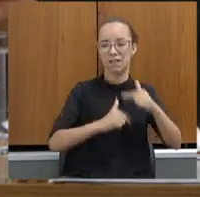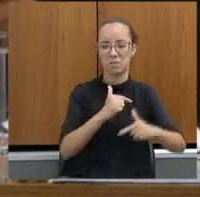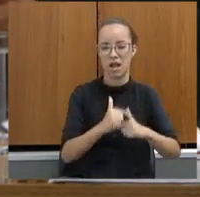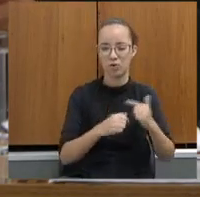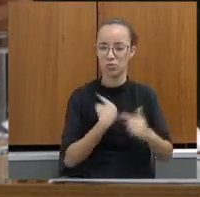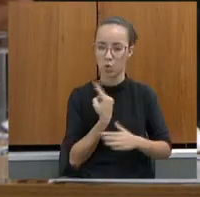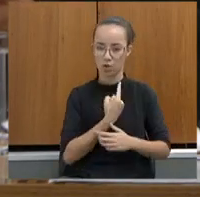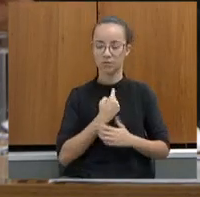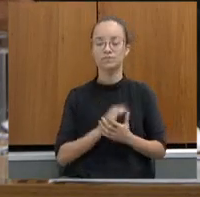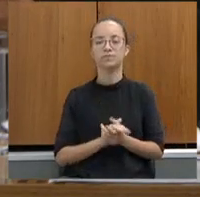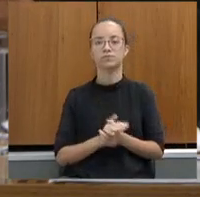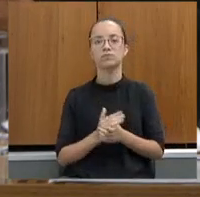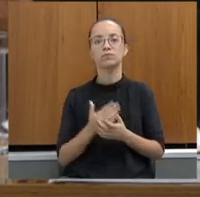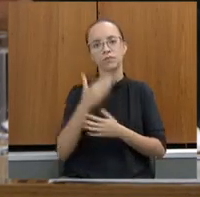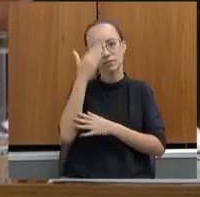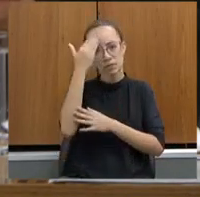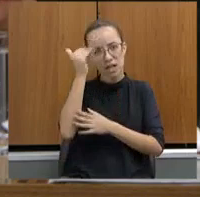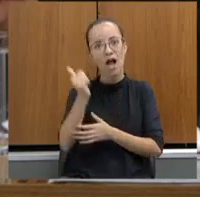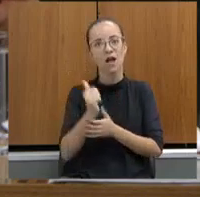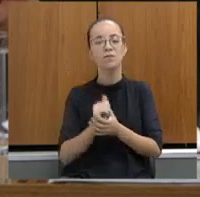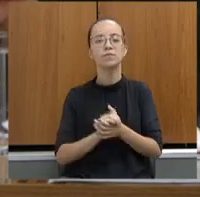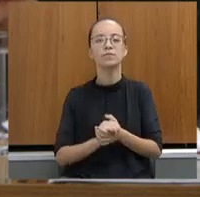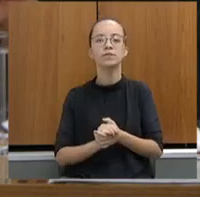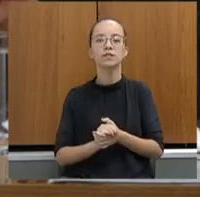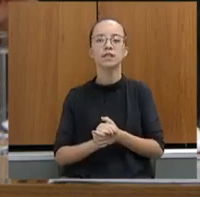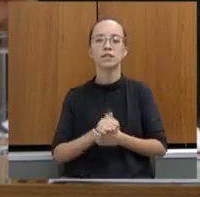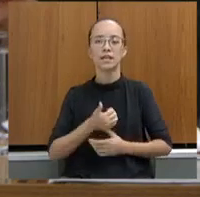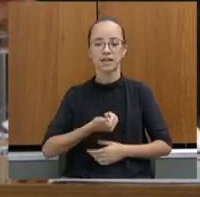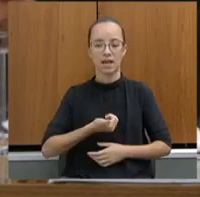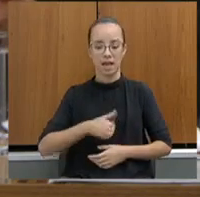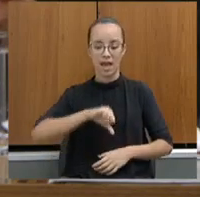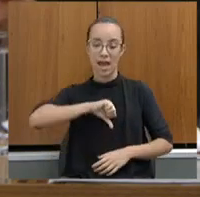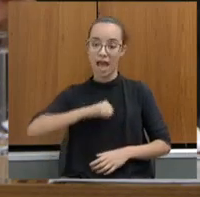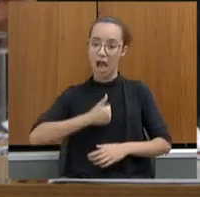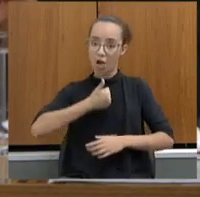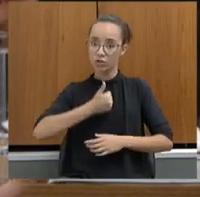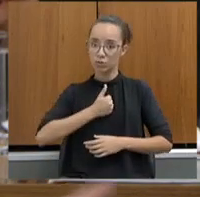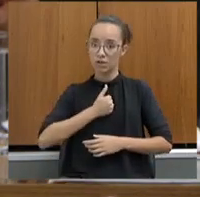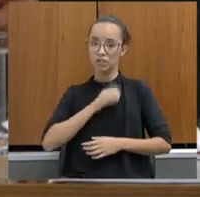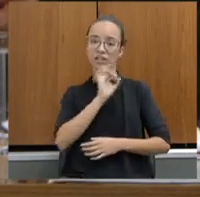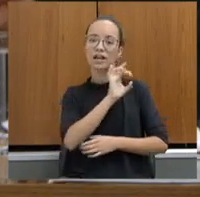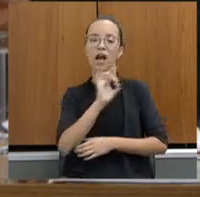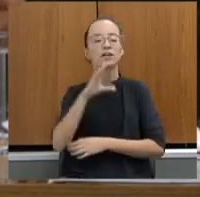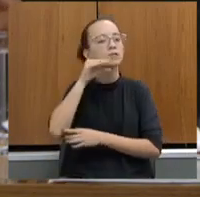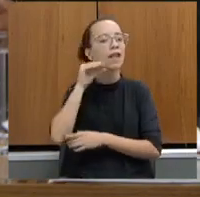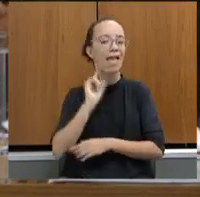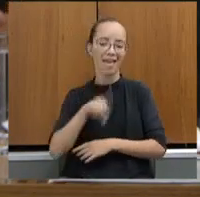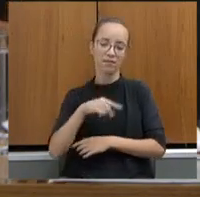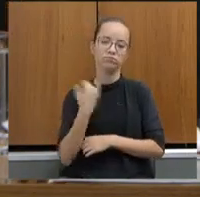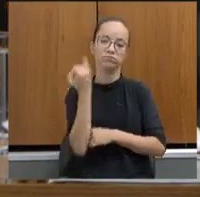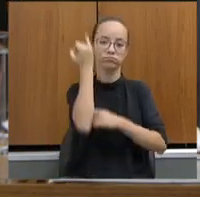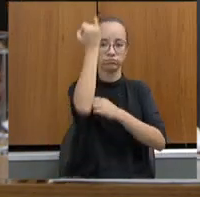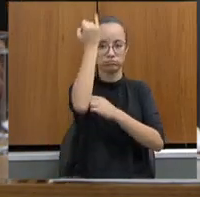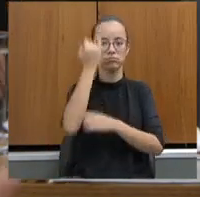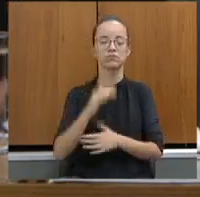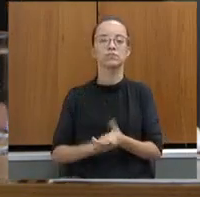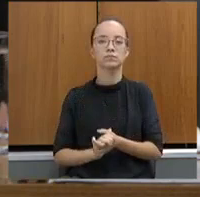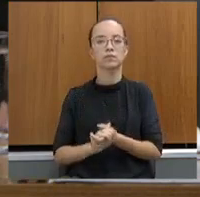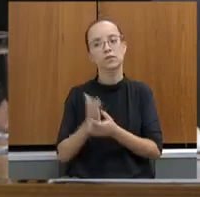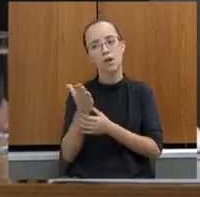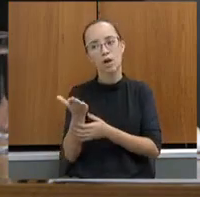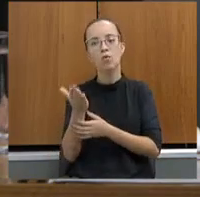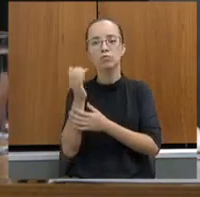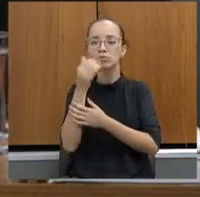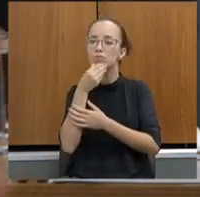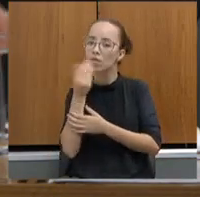E a gente sabe que a autoestima do servidor é muito importante. Então, daí, isso que o deputado Sargento Rodrigues falou com relação à